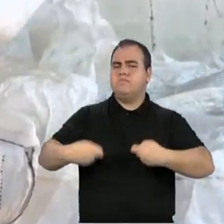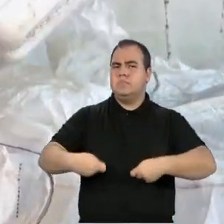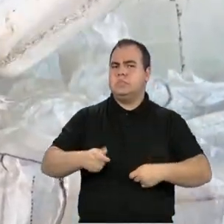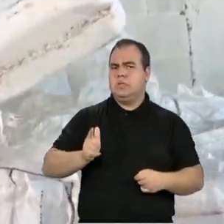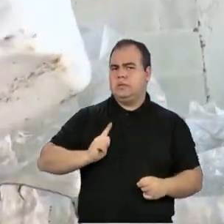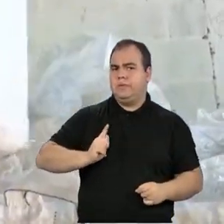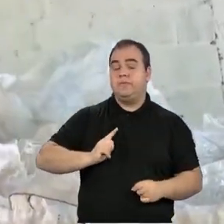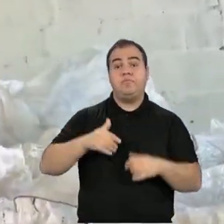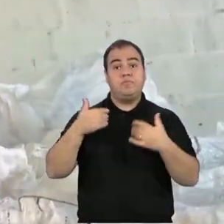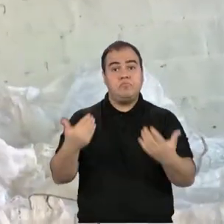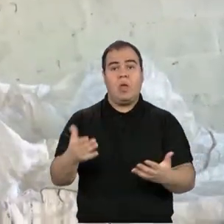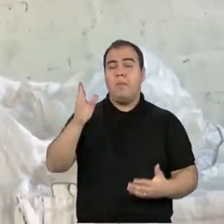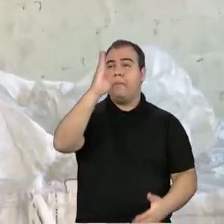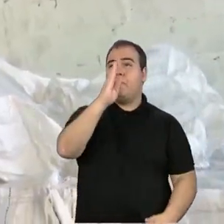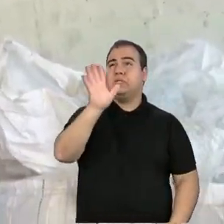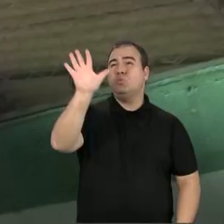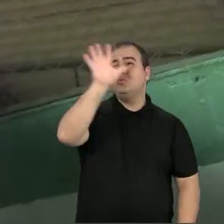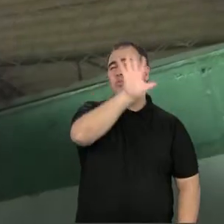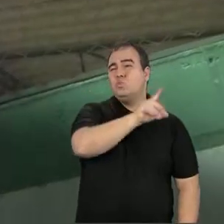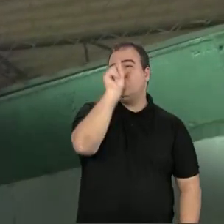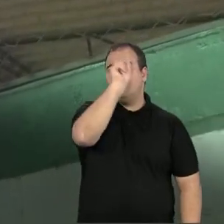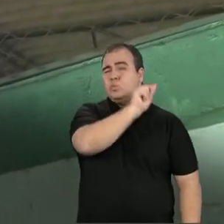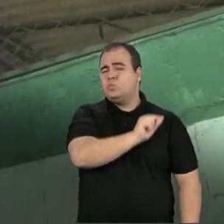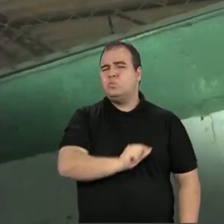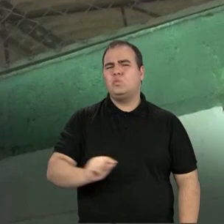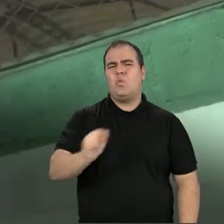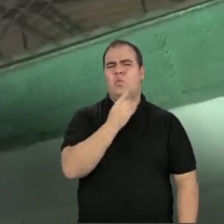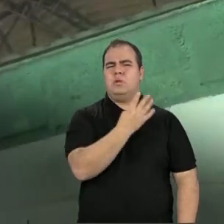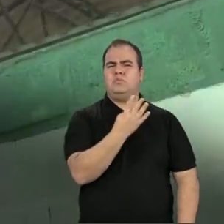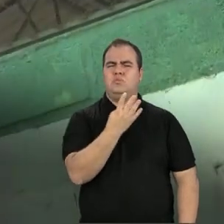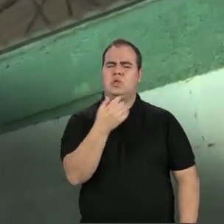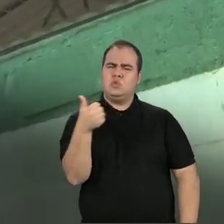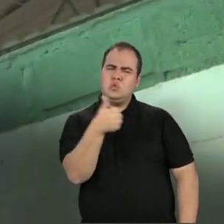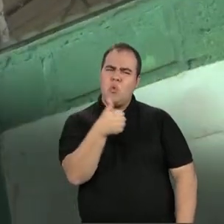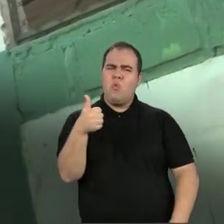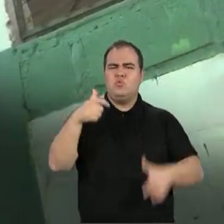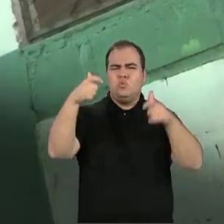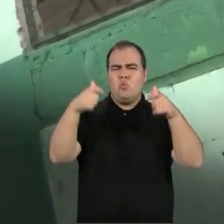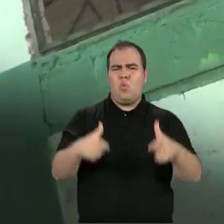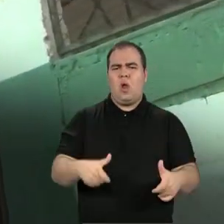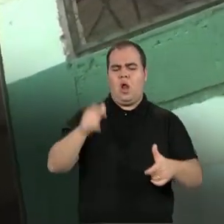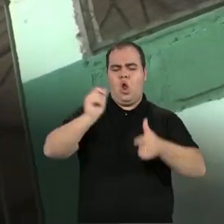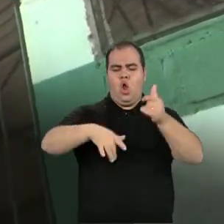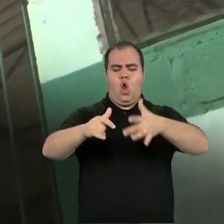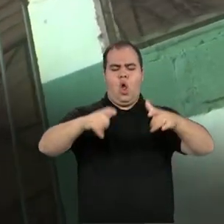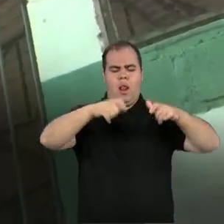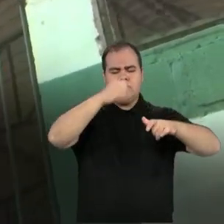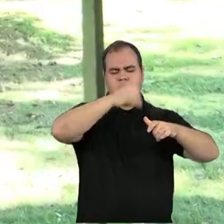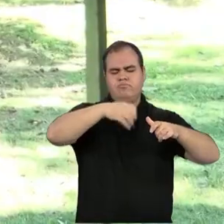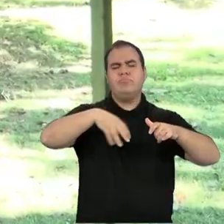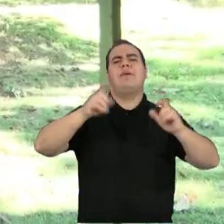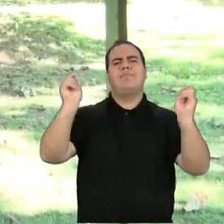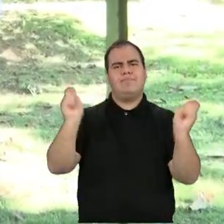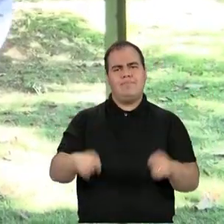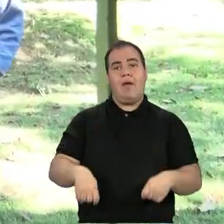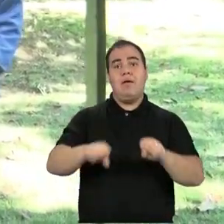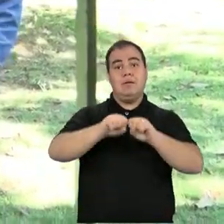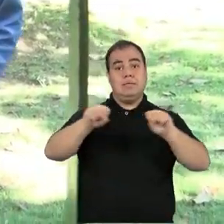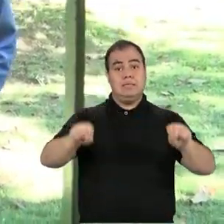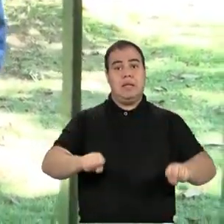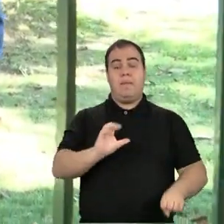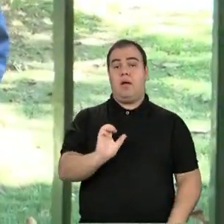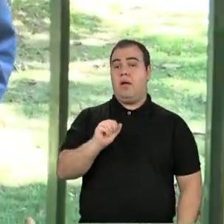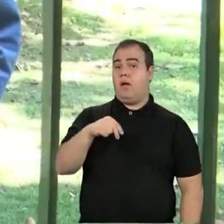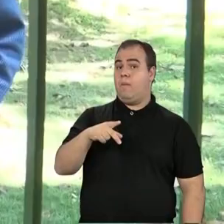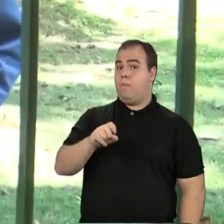todo o território nacional, são 411 unidades centrais e postos de coleta das embalagens do sistema Campo Limpo, sem